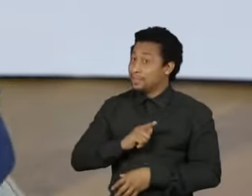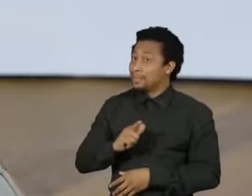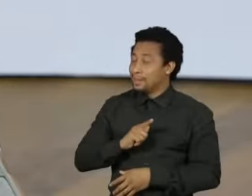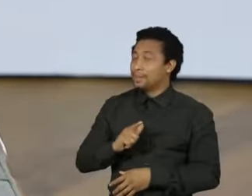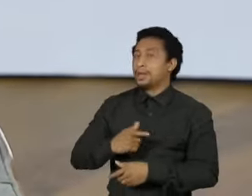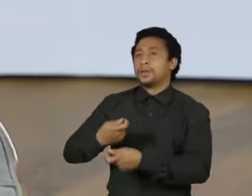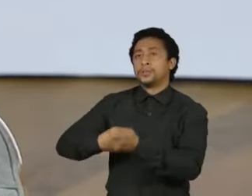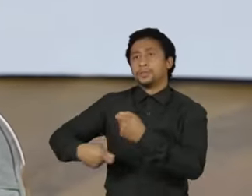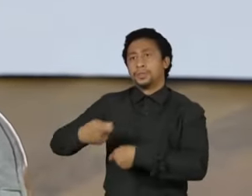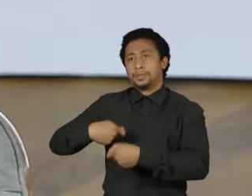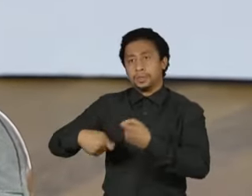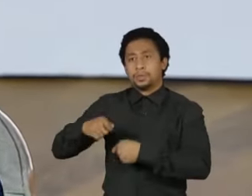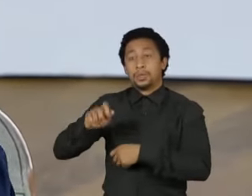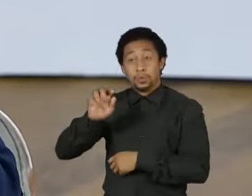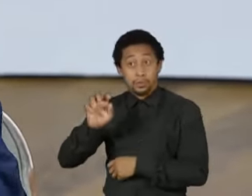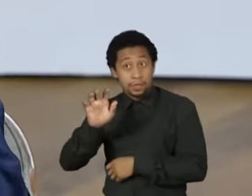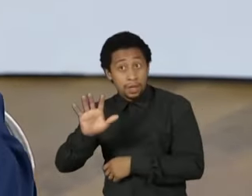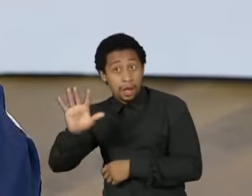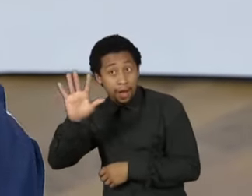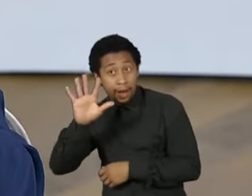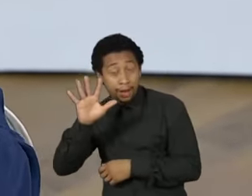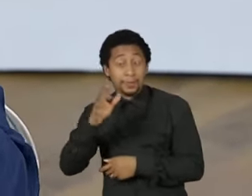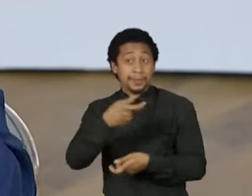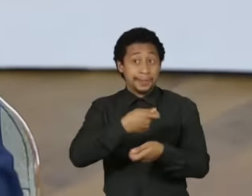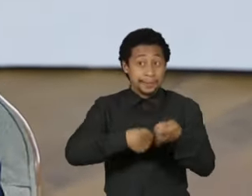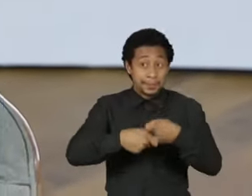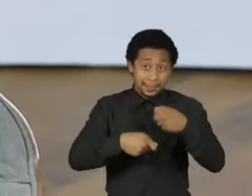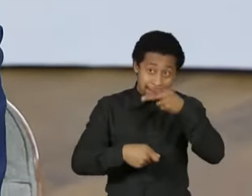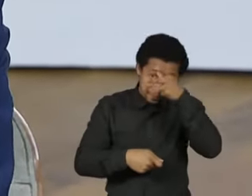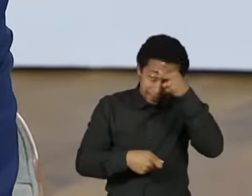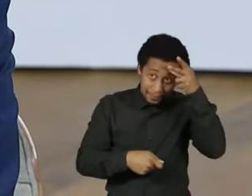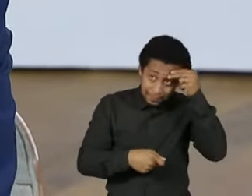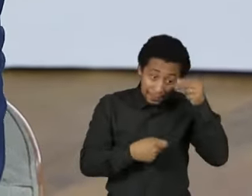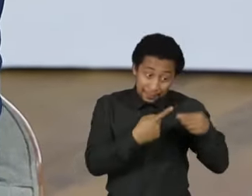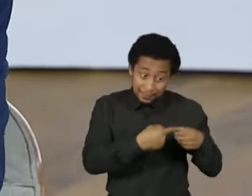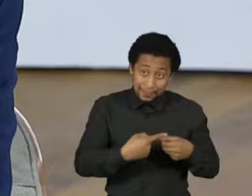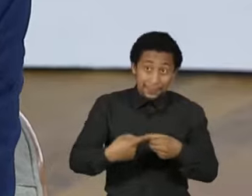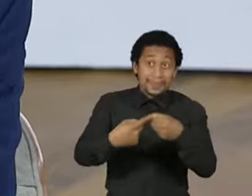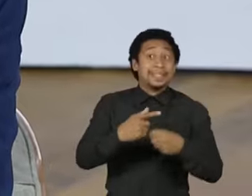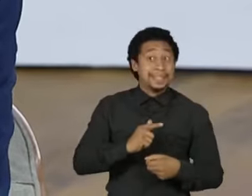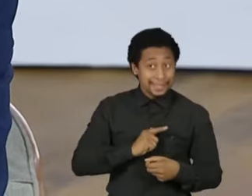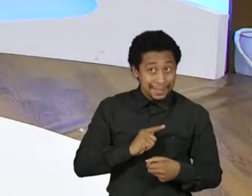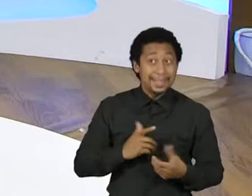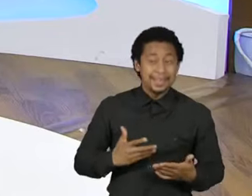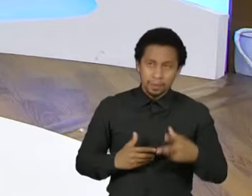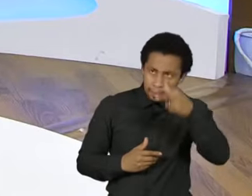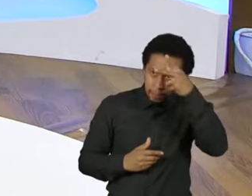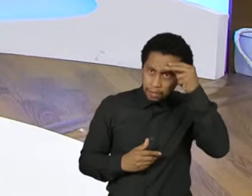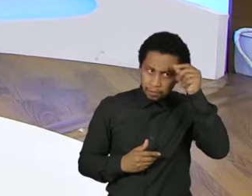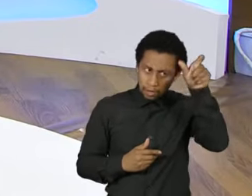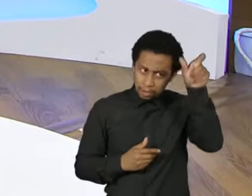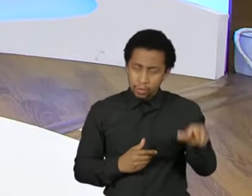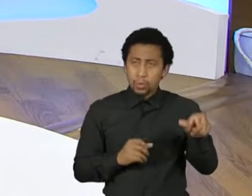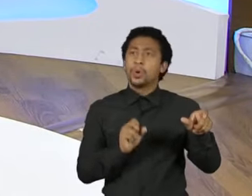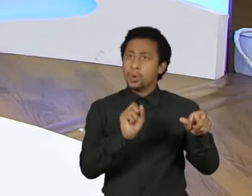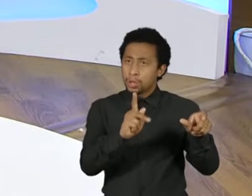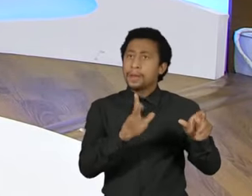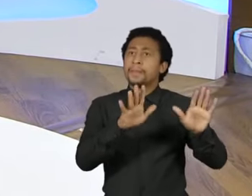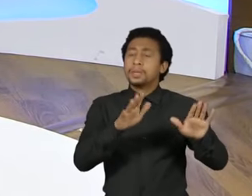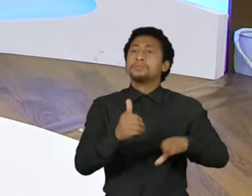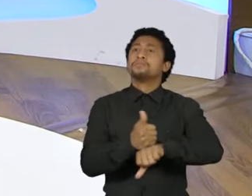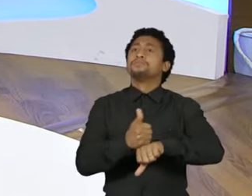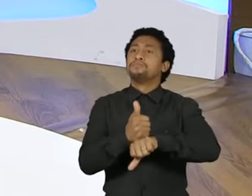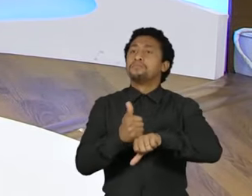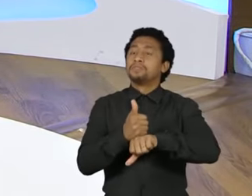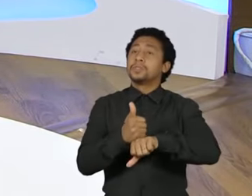nas administrações municipais, tem muitas lideranças, inclusive, não só o prefeito, mas o secretário do prefeito, tem muitas lideranças de